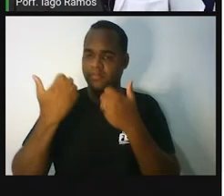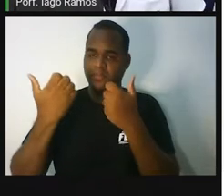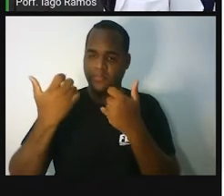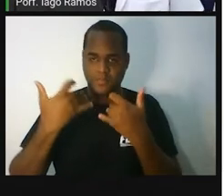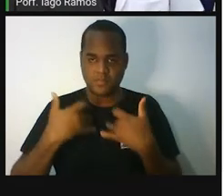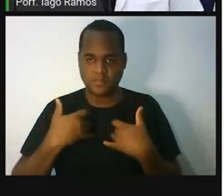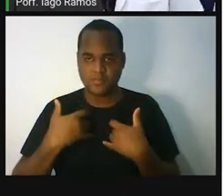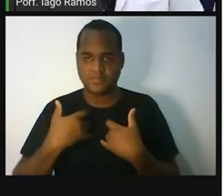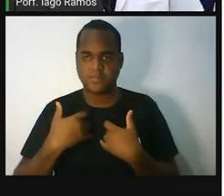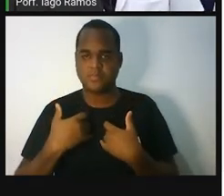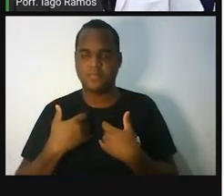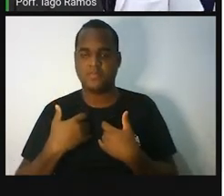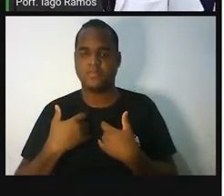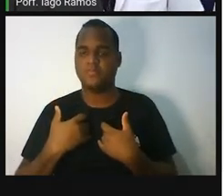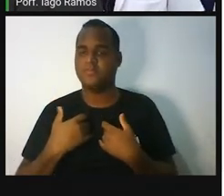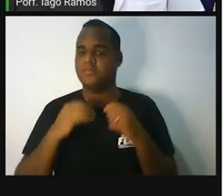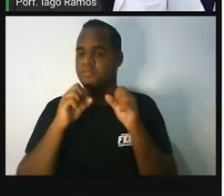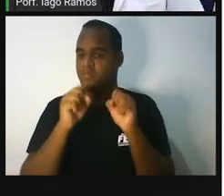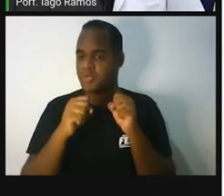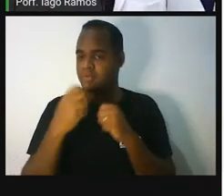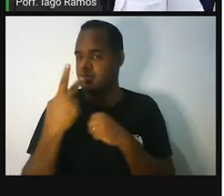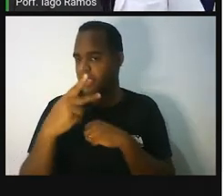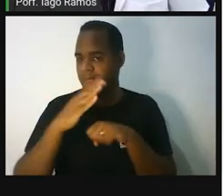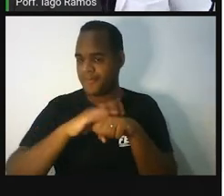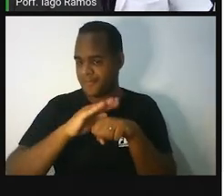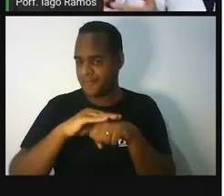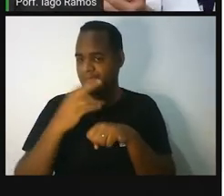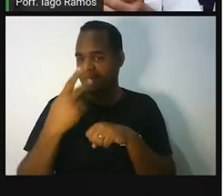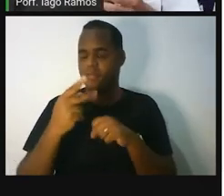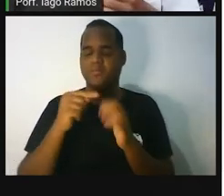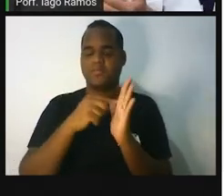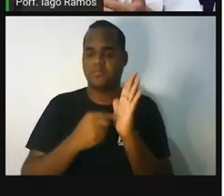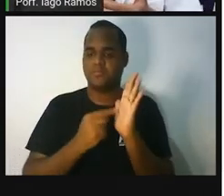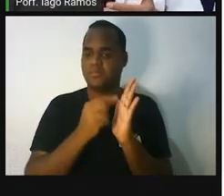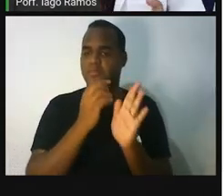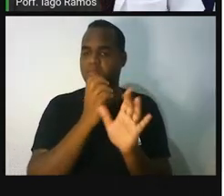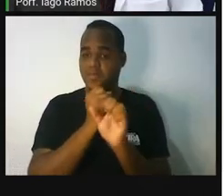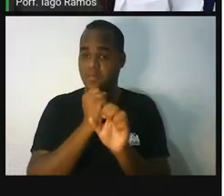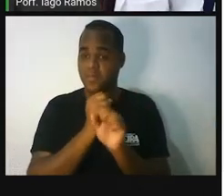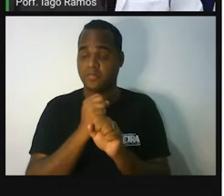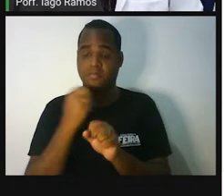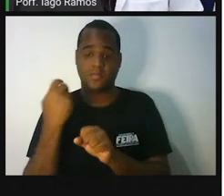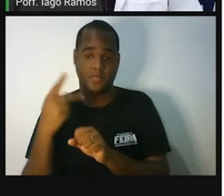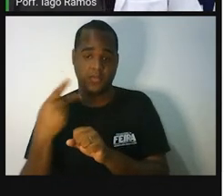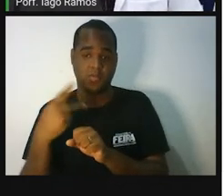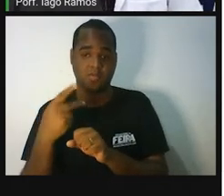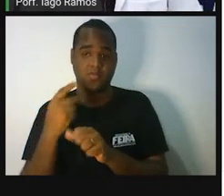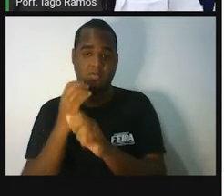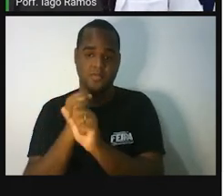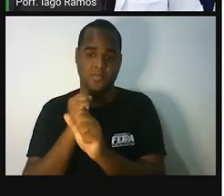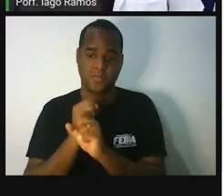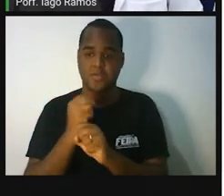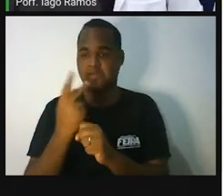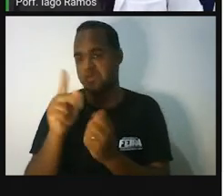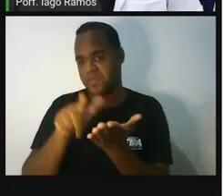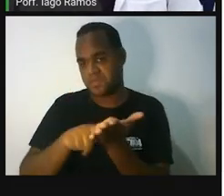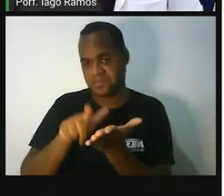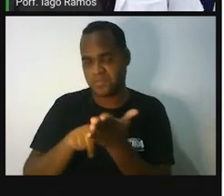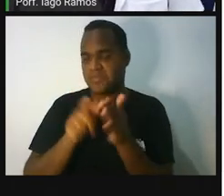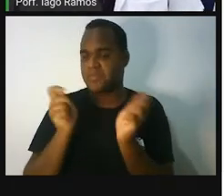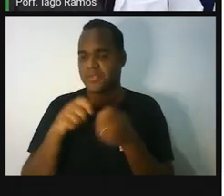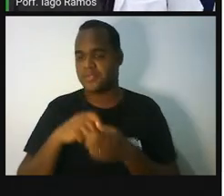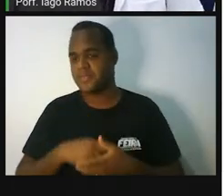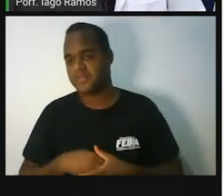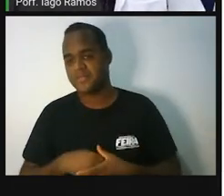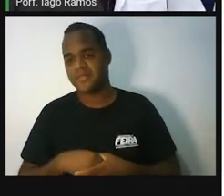Você pede para ela usar uma calculadora ou pede para ela escrever esse número do sapato que ela calça em um papel, certo?